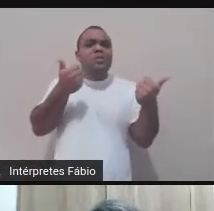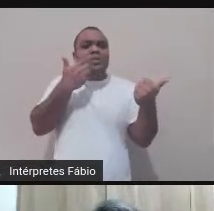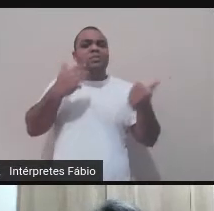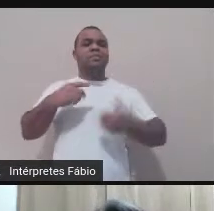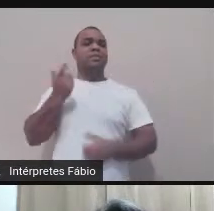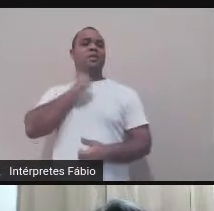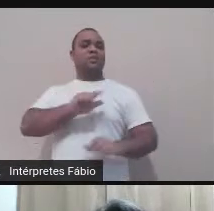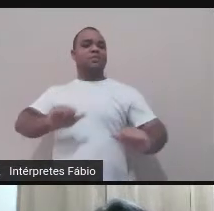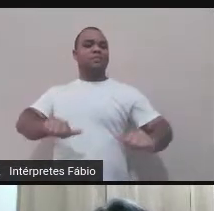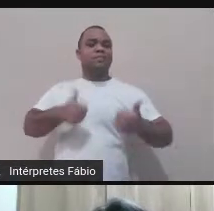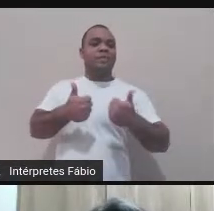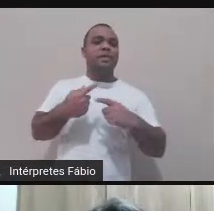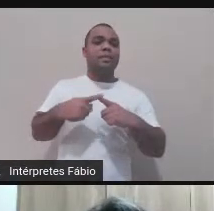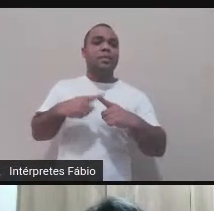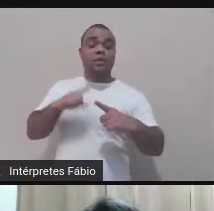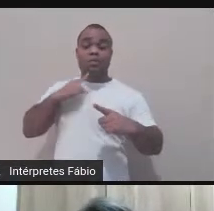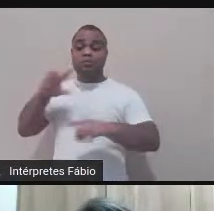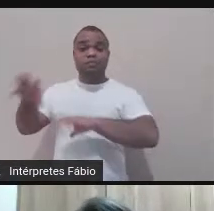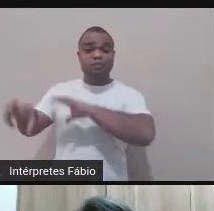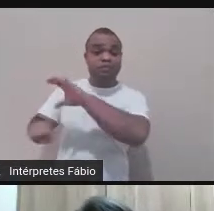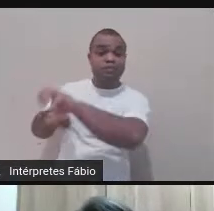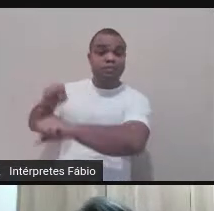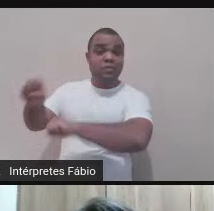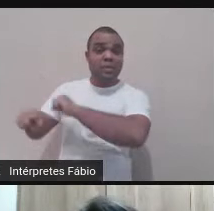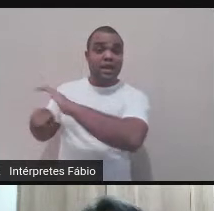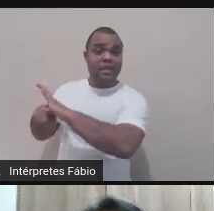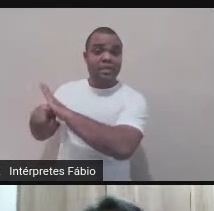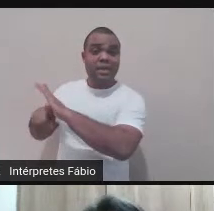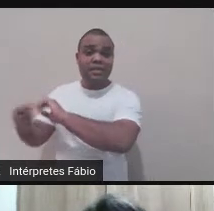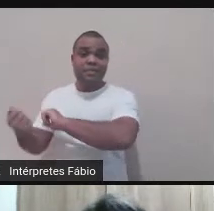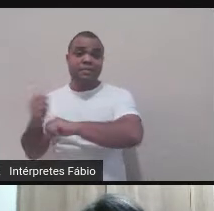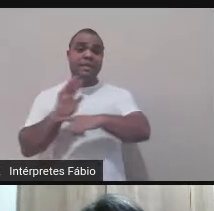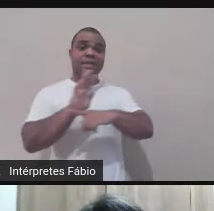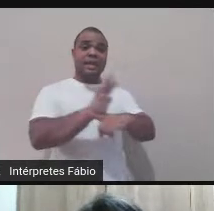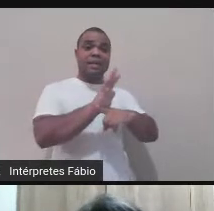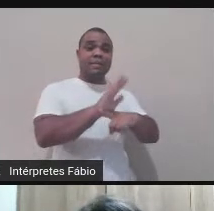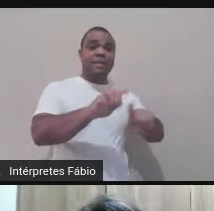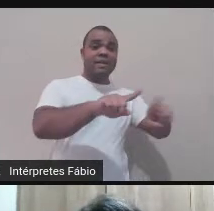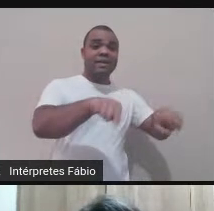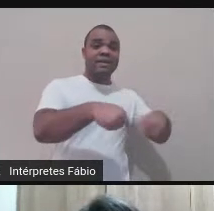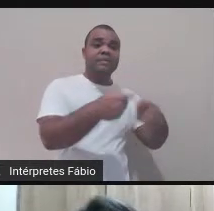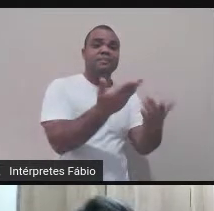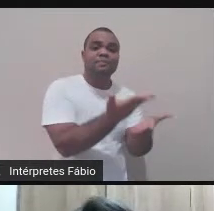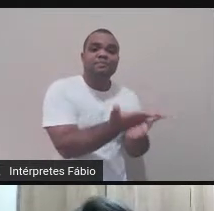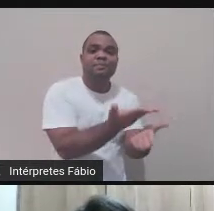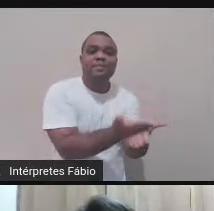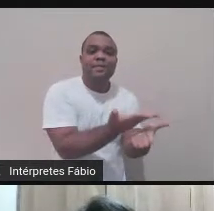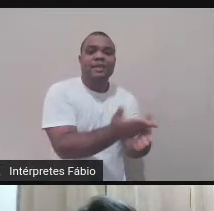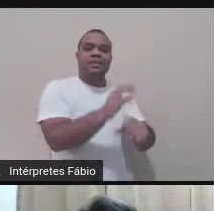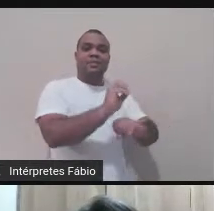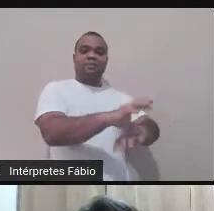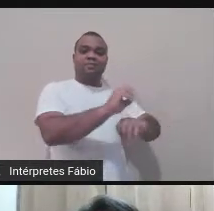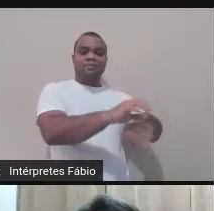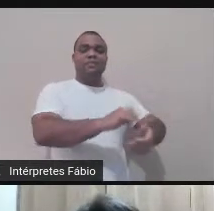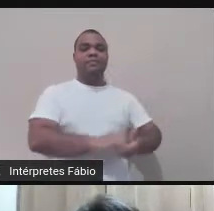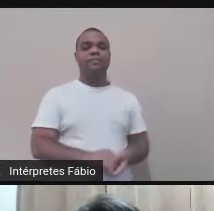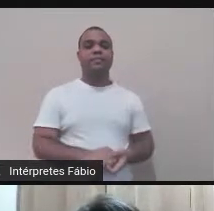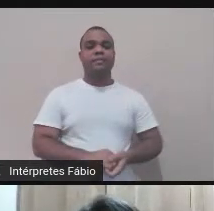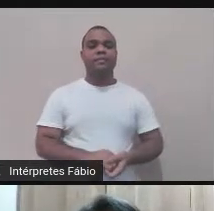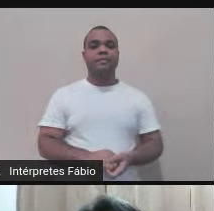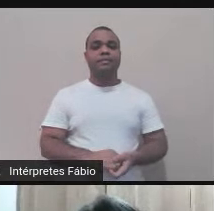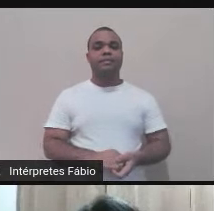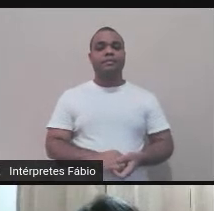na minha aula. E o resultado da produção dos alunos foi surpreendentemente criativo. Alguns trabalhos finais de